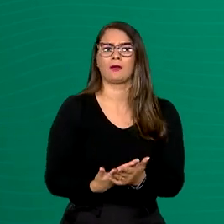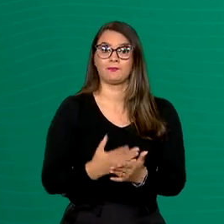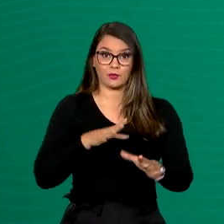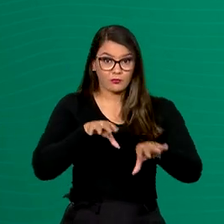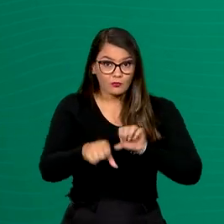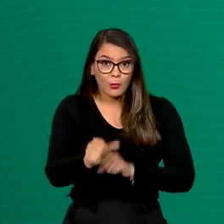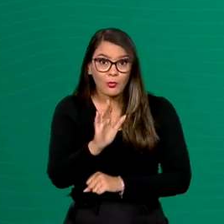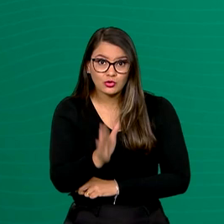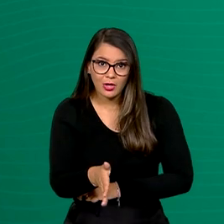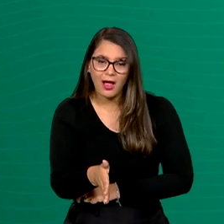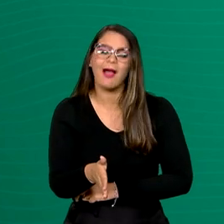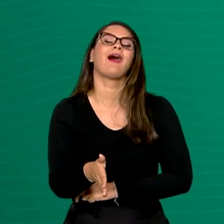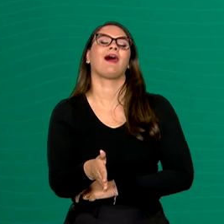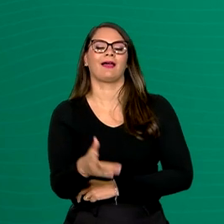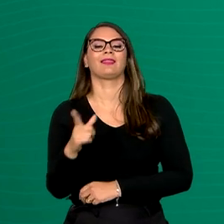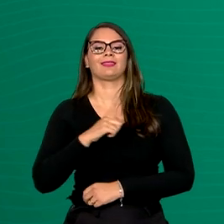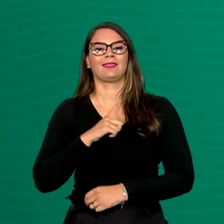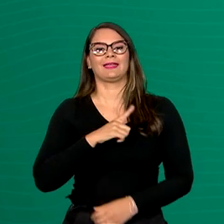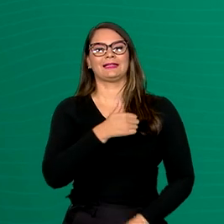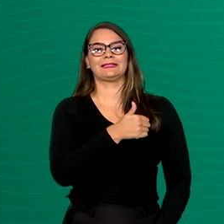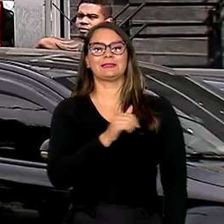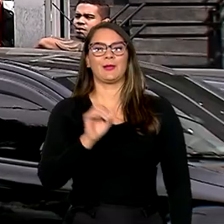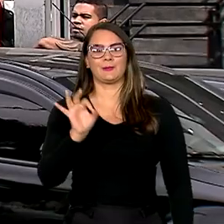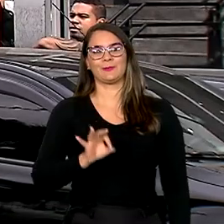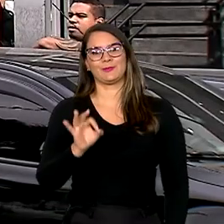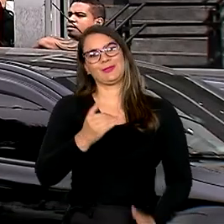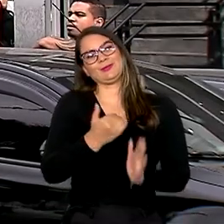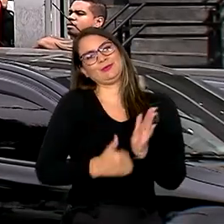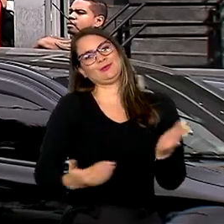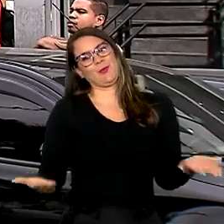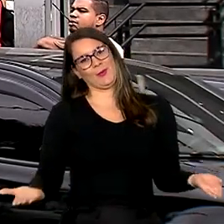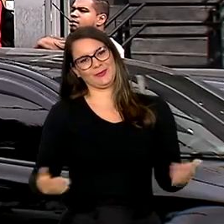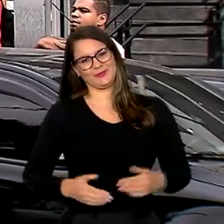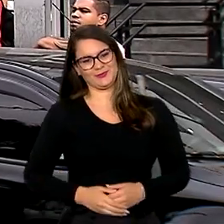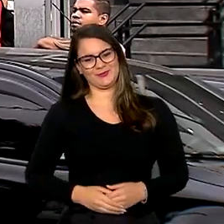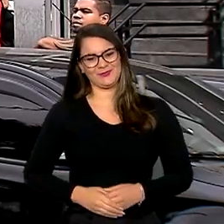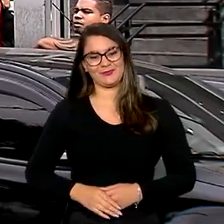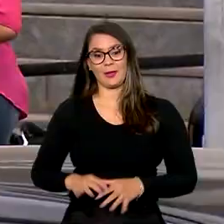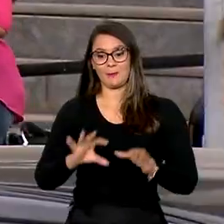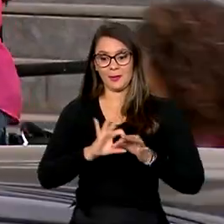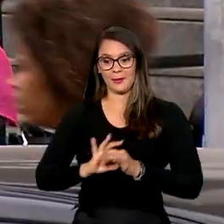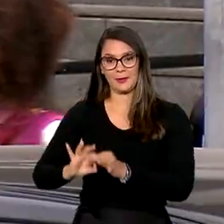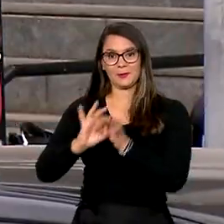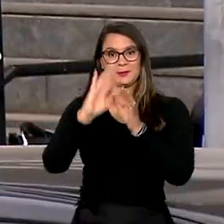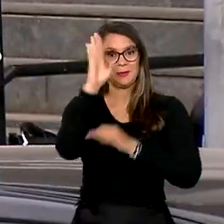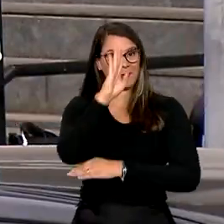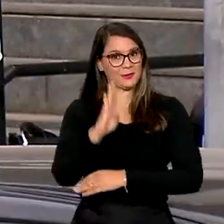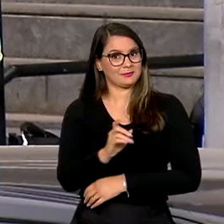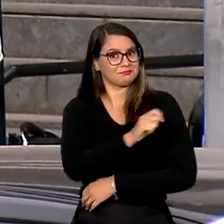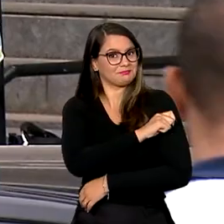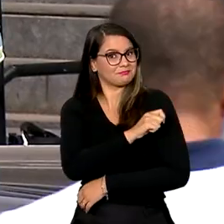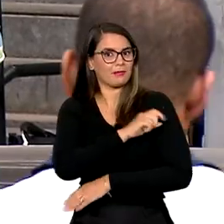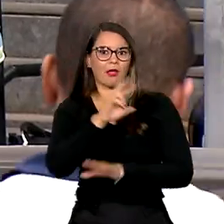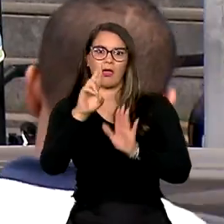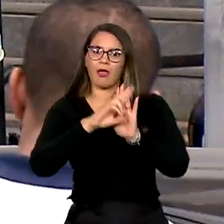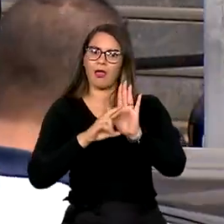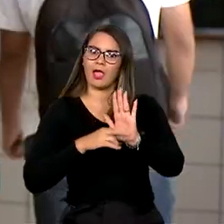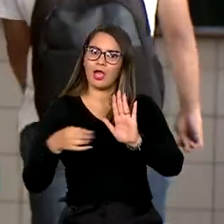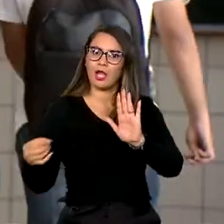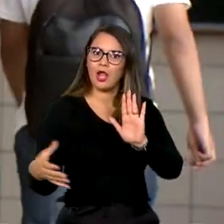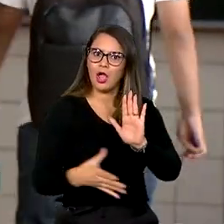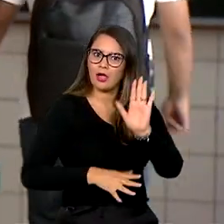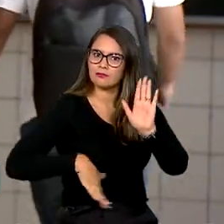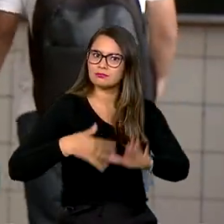formou, você vai ter 100% de desconto, cara. Para a União Nacional dos Estudantes, as novas regras são um avanço,